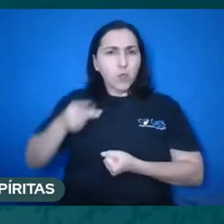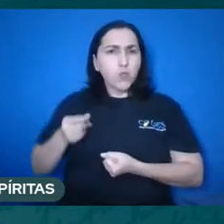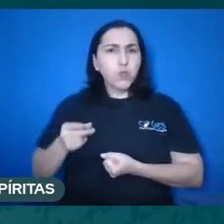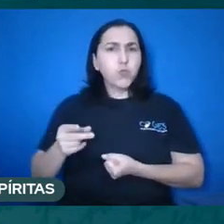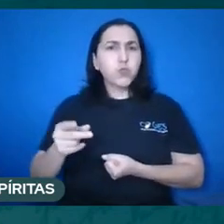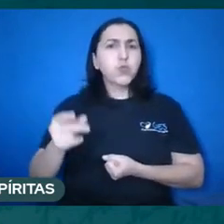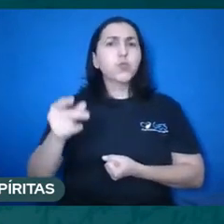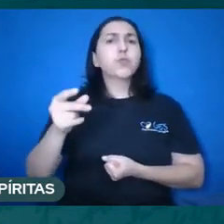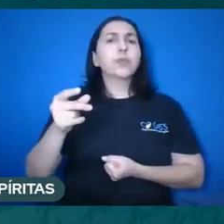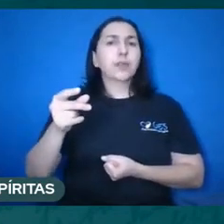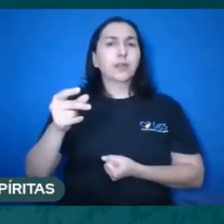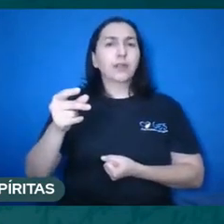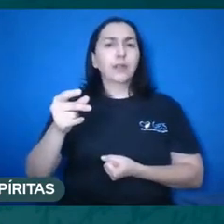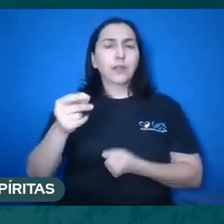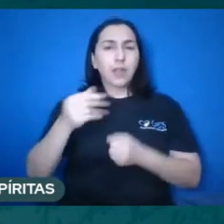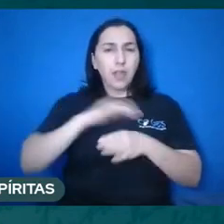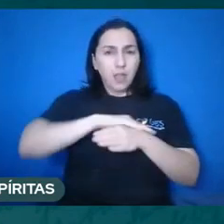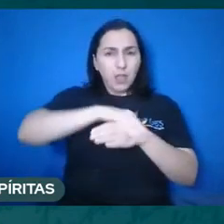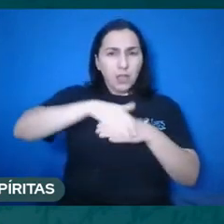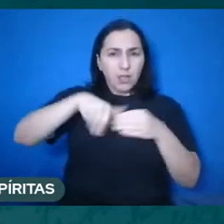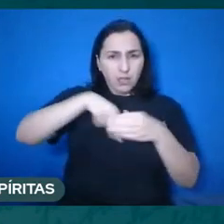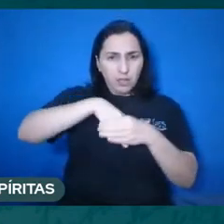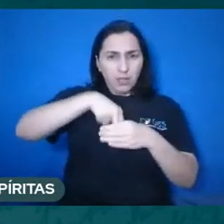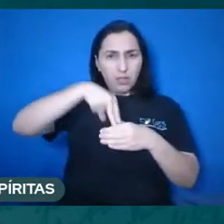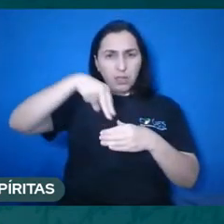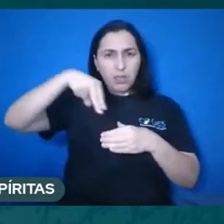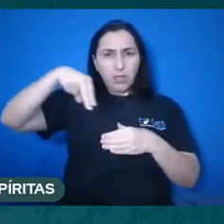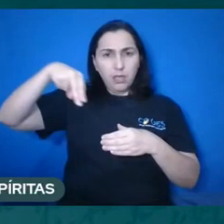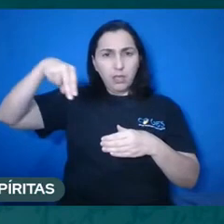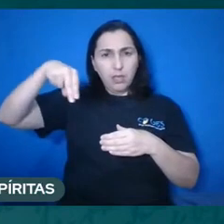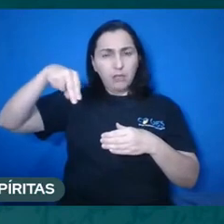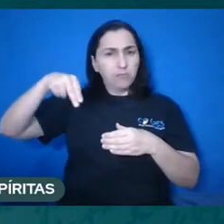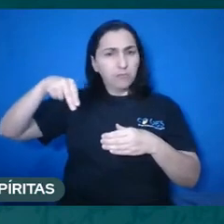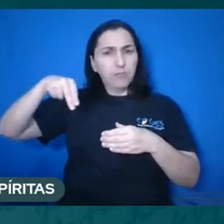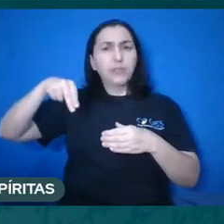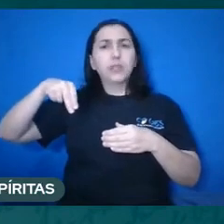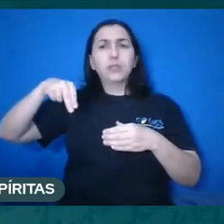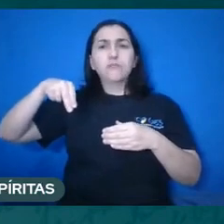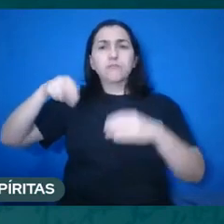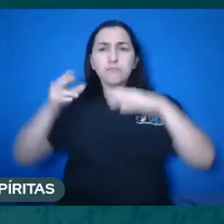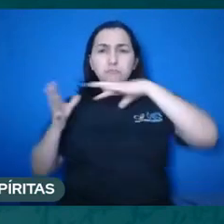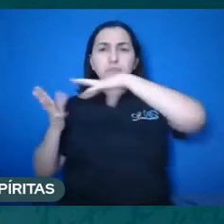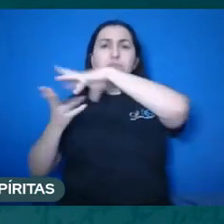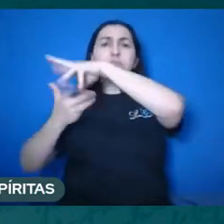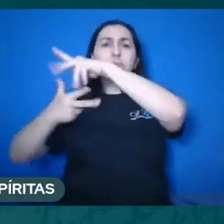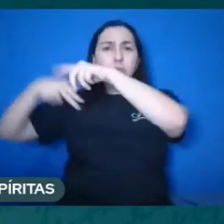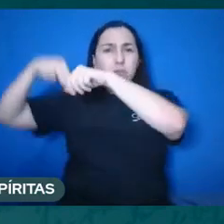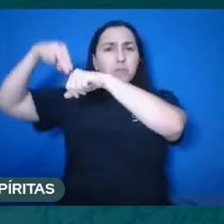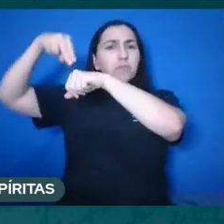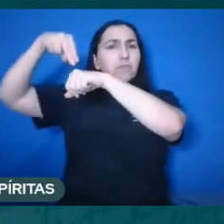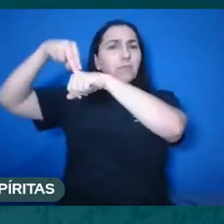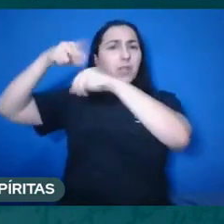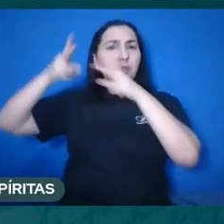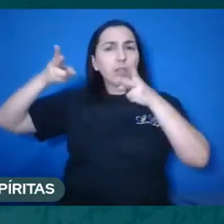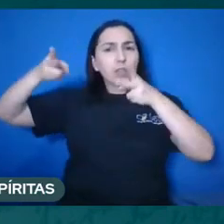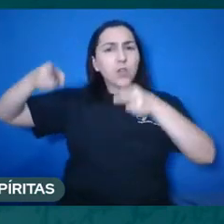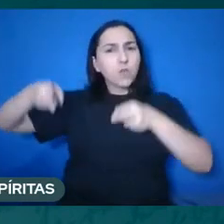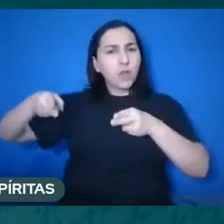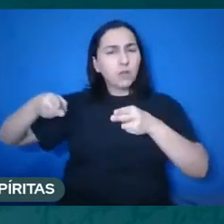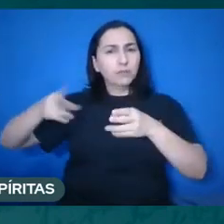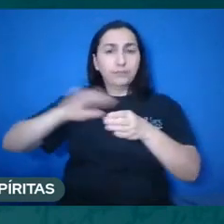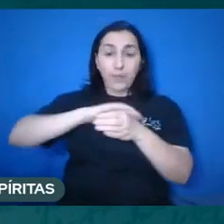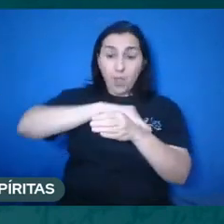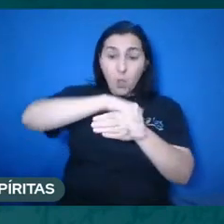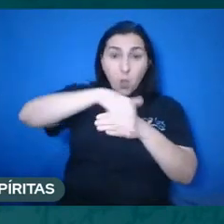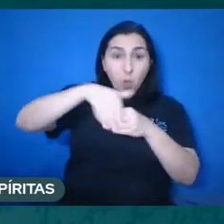passar, após essa vida, ao mundo igualmente invisível e imaterial. Do mesmo modo que o corpo,